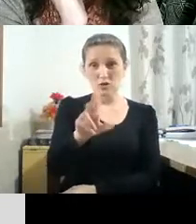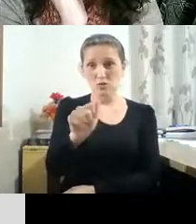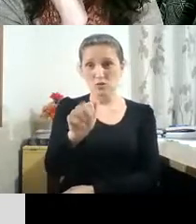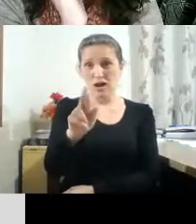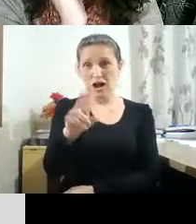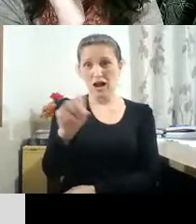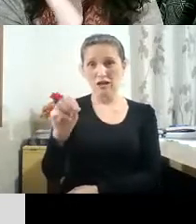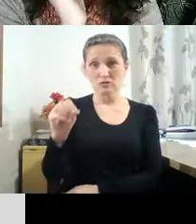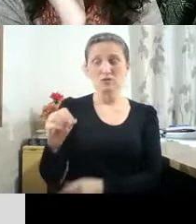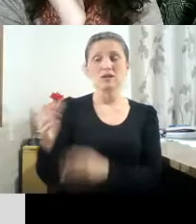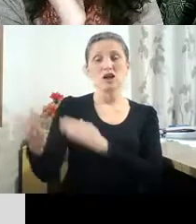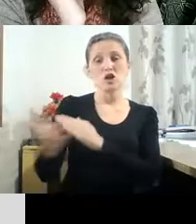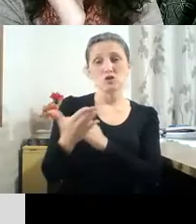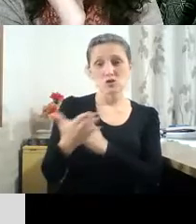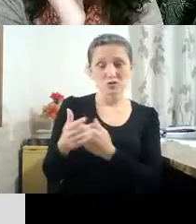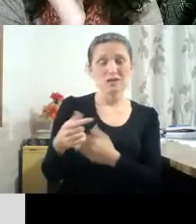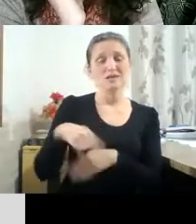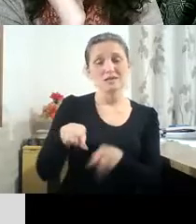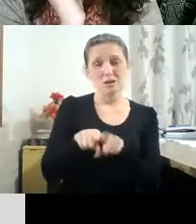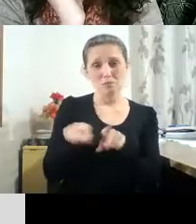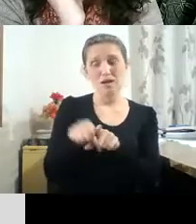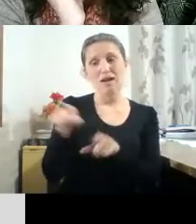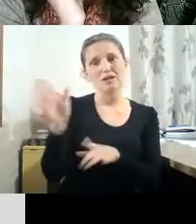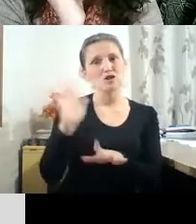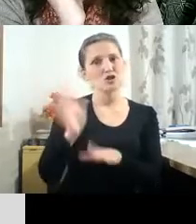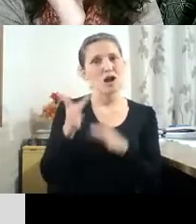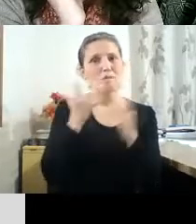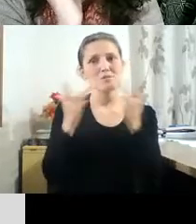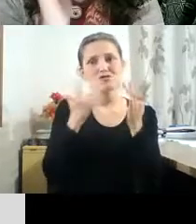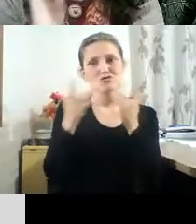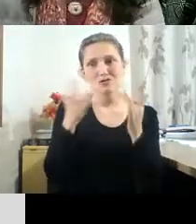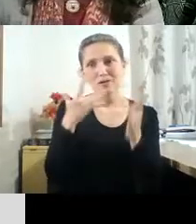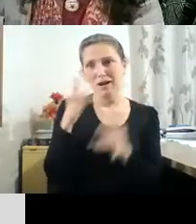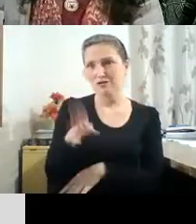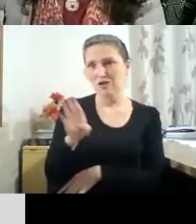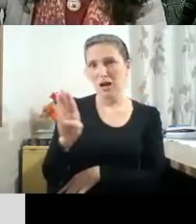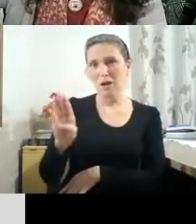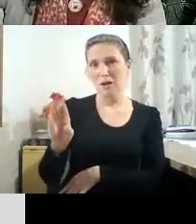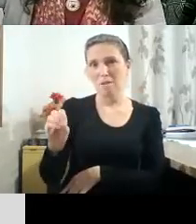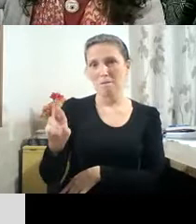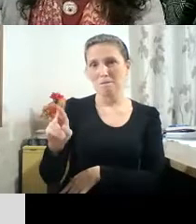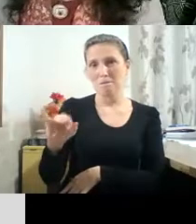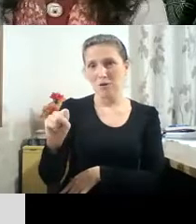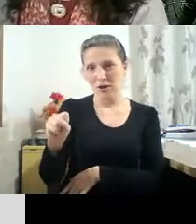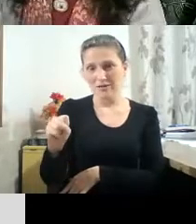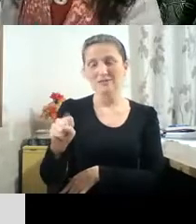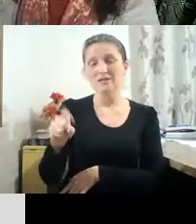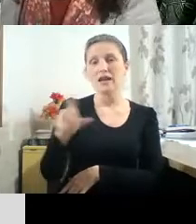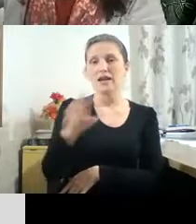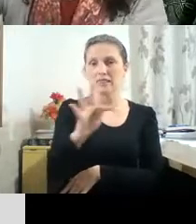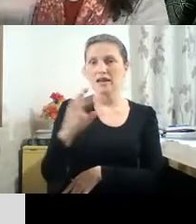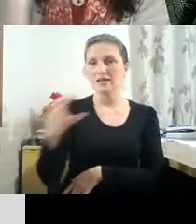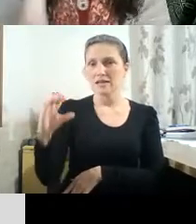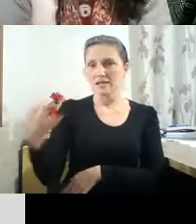por Boris Kossori, ainda está usando Boris no seu TCC de finalização de curso, então,